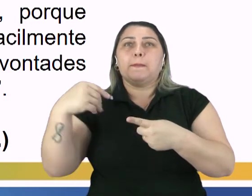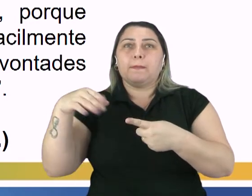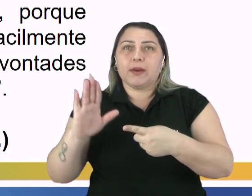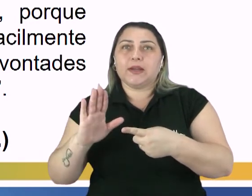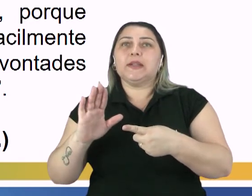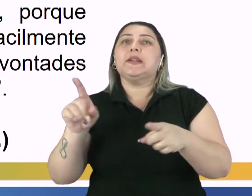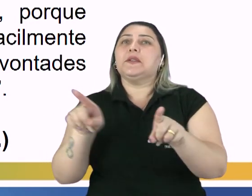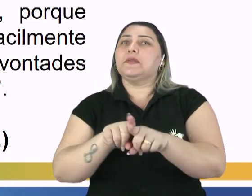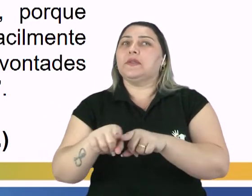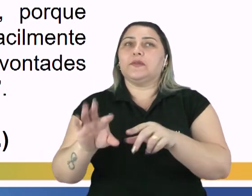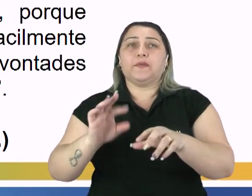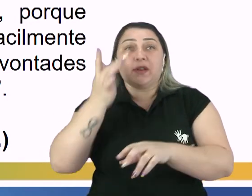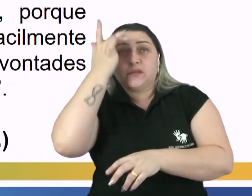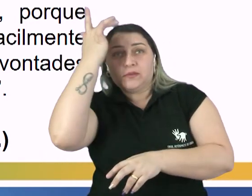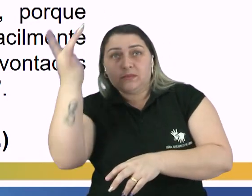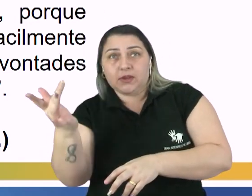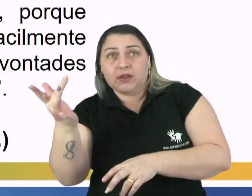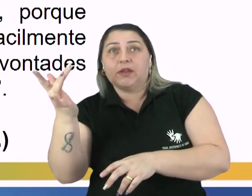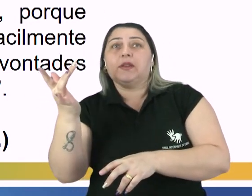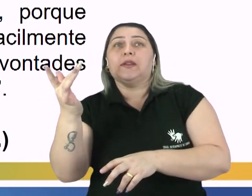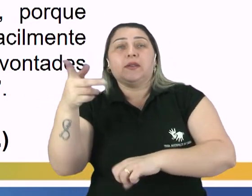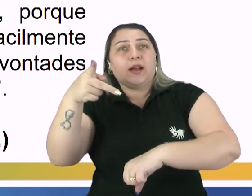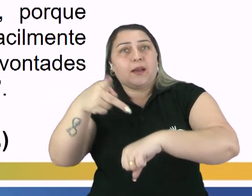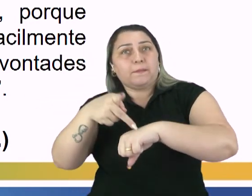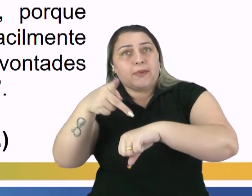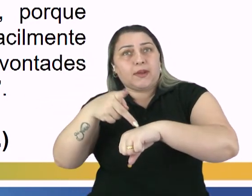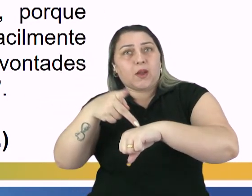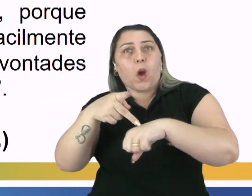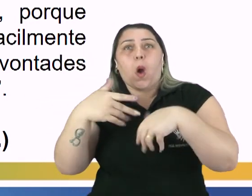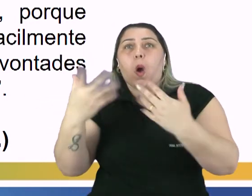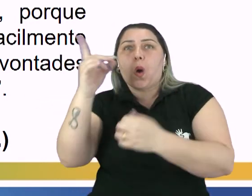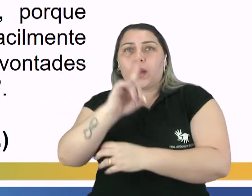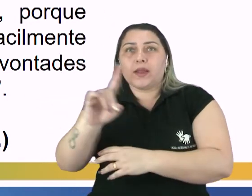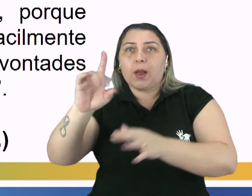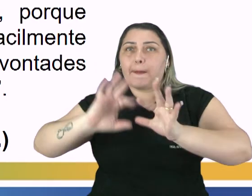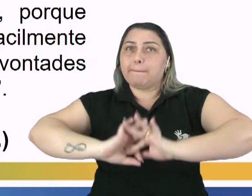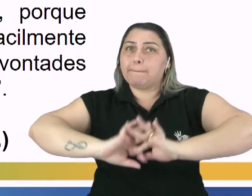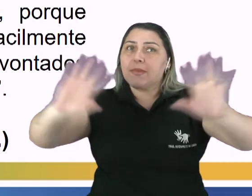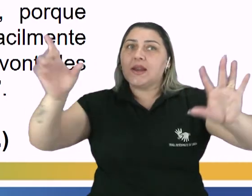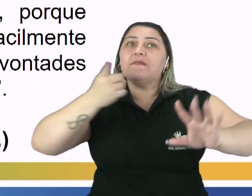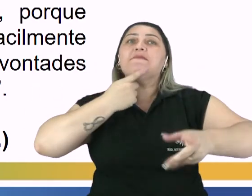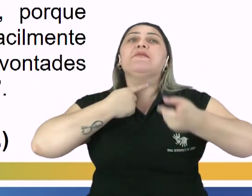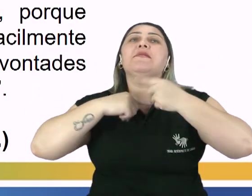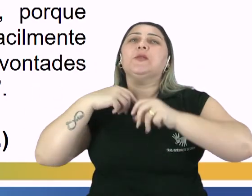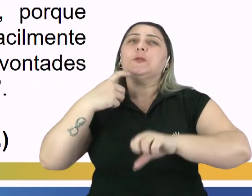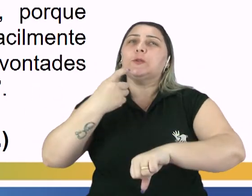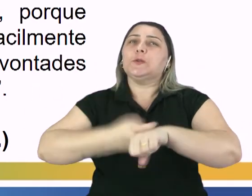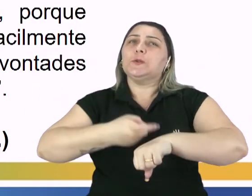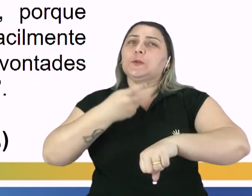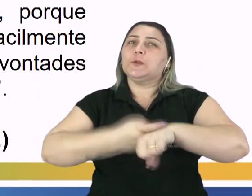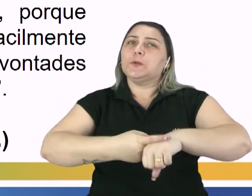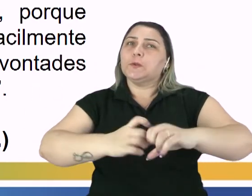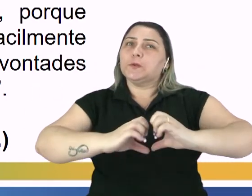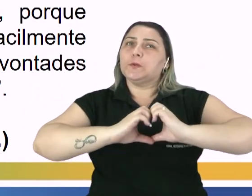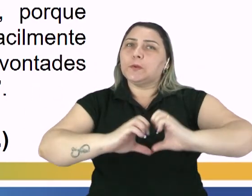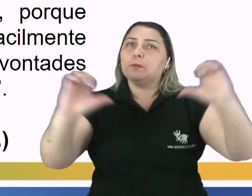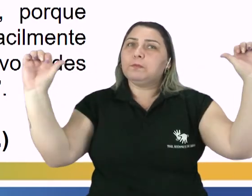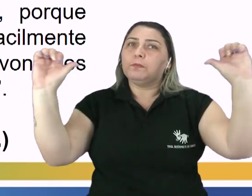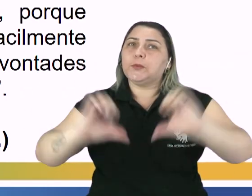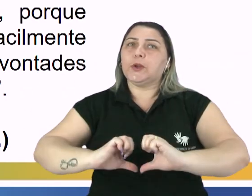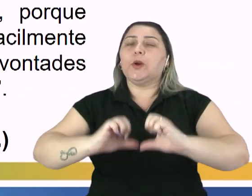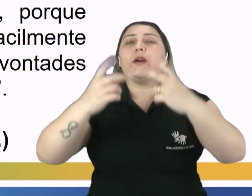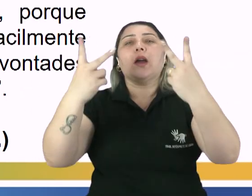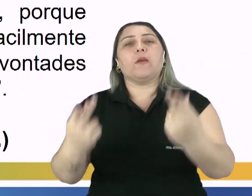mais agudas, tanto mais facilmente se despontam na pedra. Ó Deus, nos livre de vontades endurecidas,